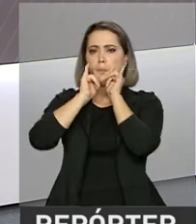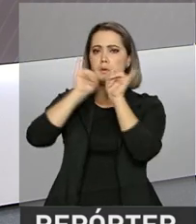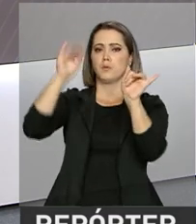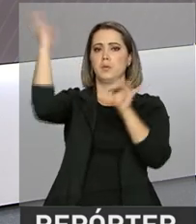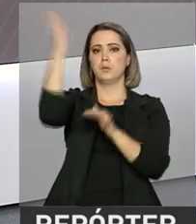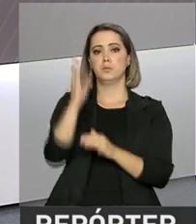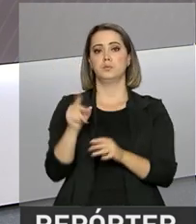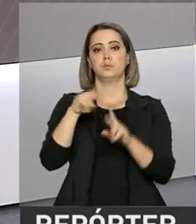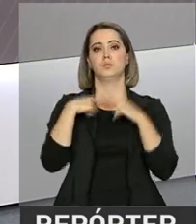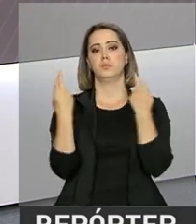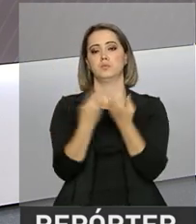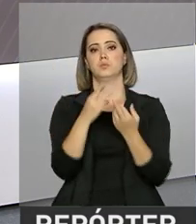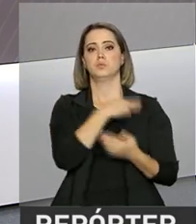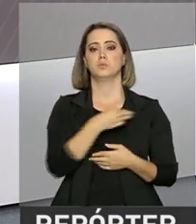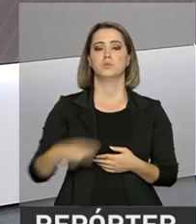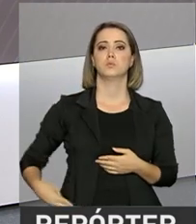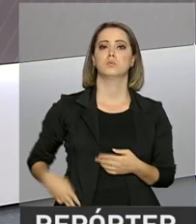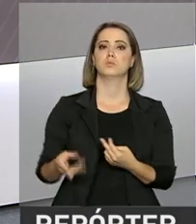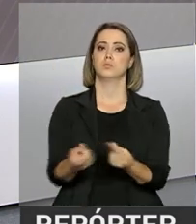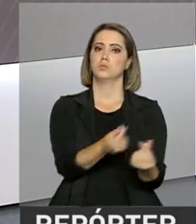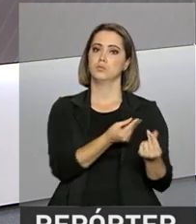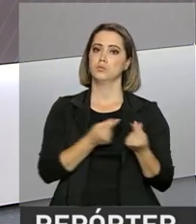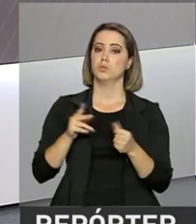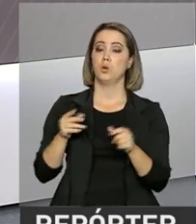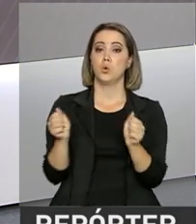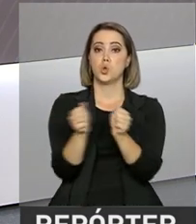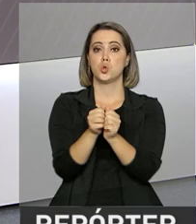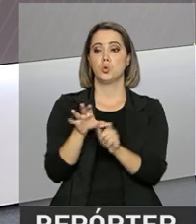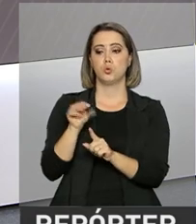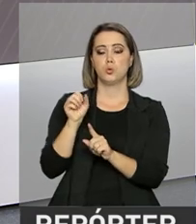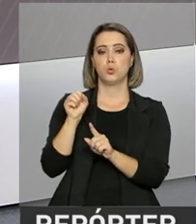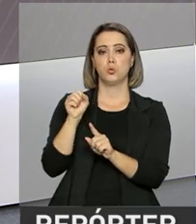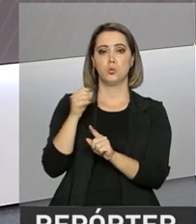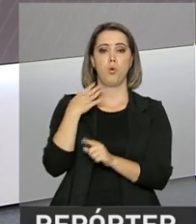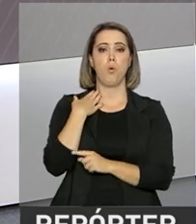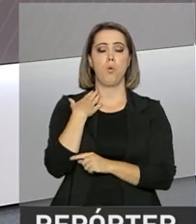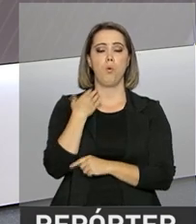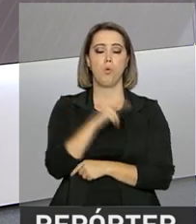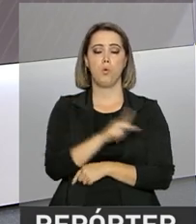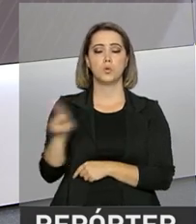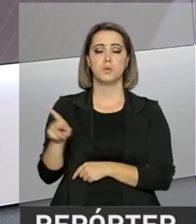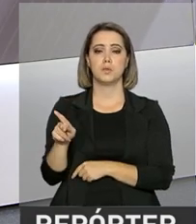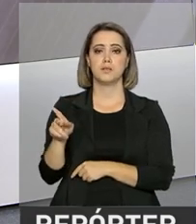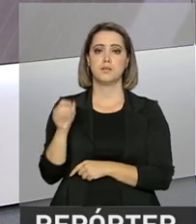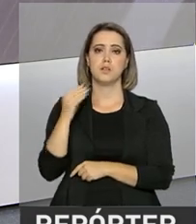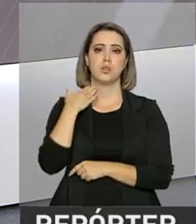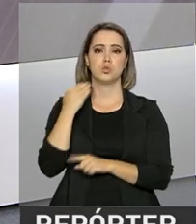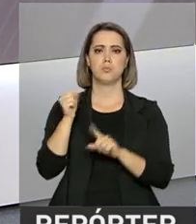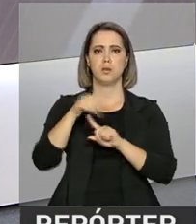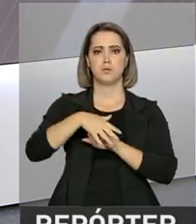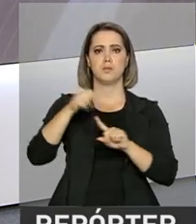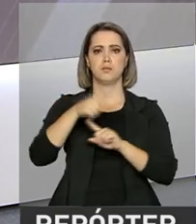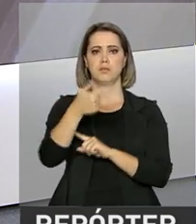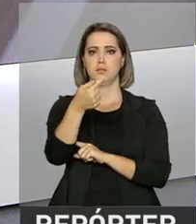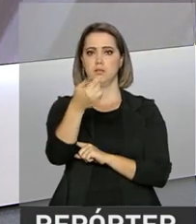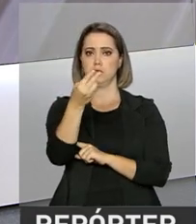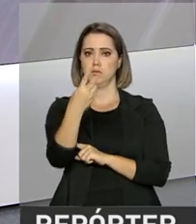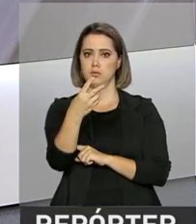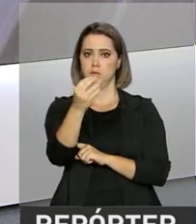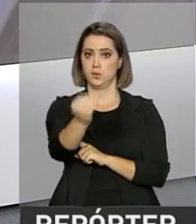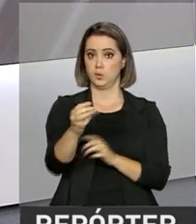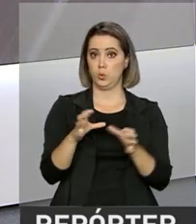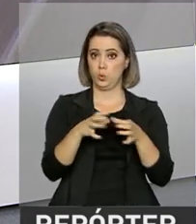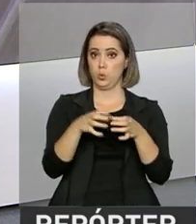pelo Brasil na reunião dos ministros de Finanças e presidentes de bancos centrais do G20, o grupo dos 20 países mais